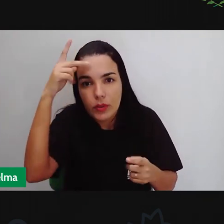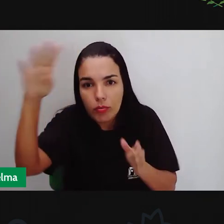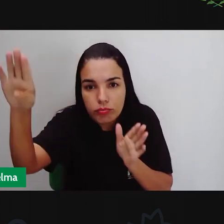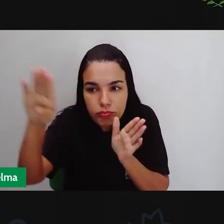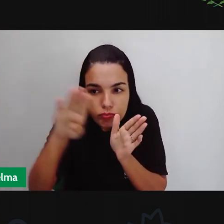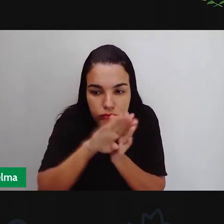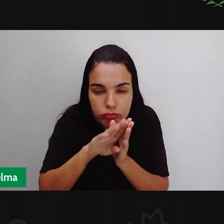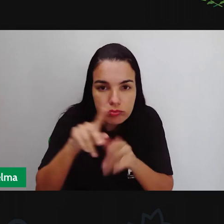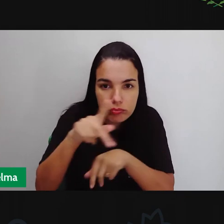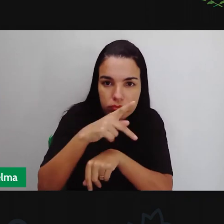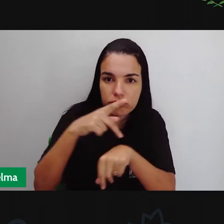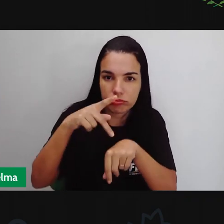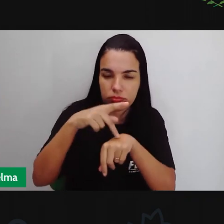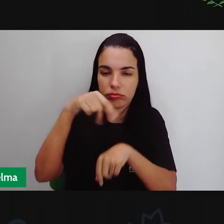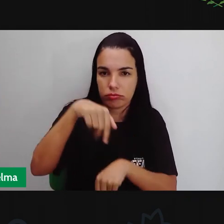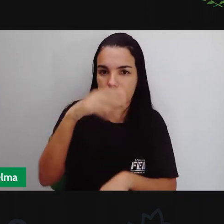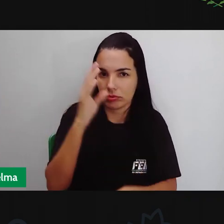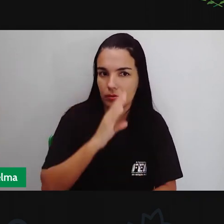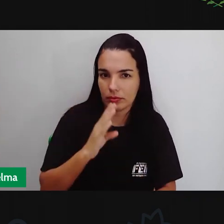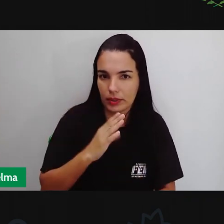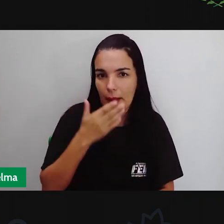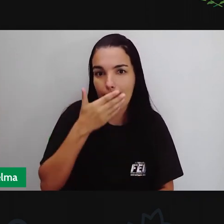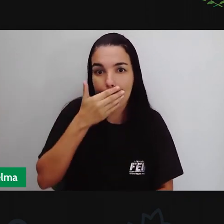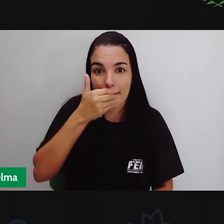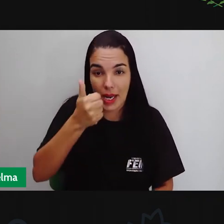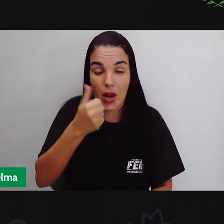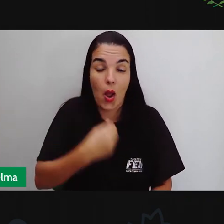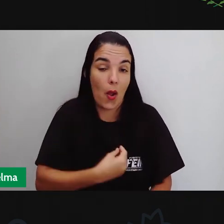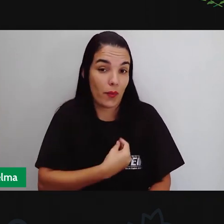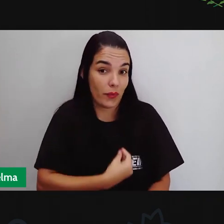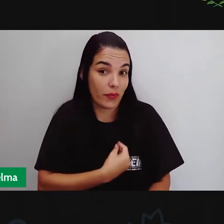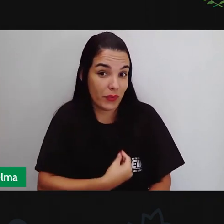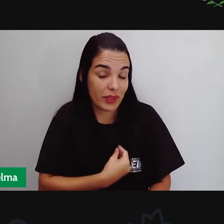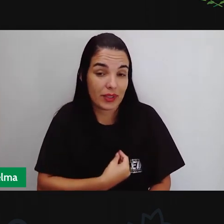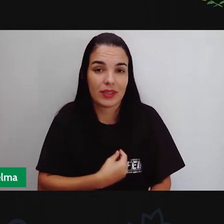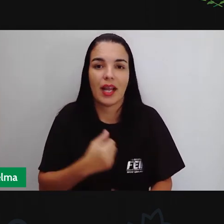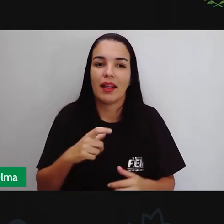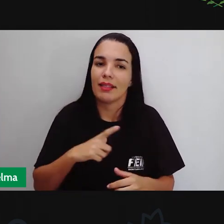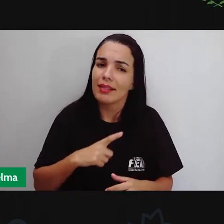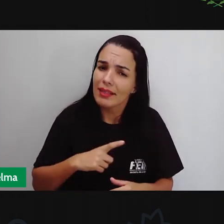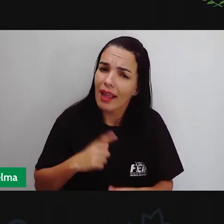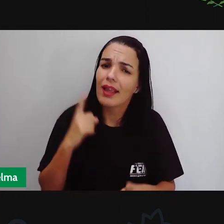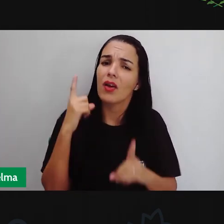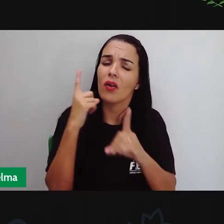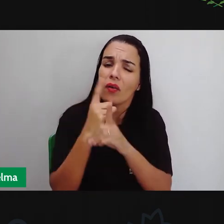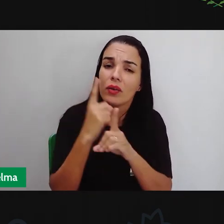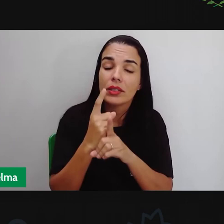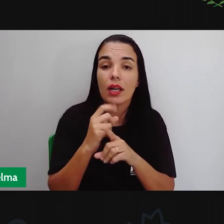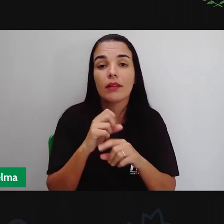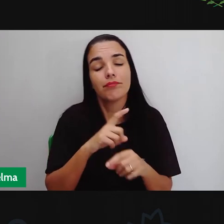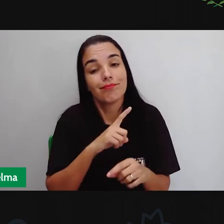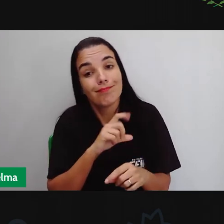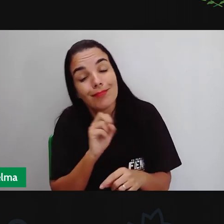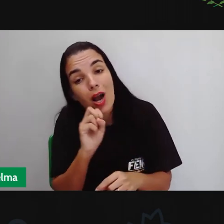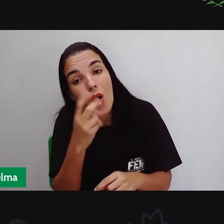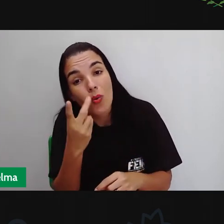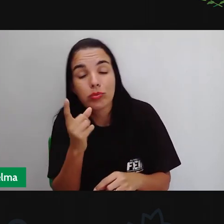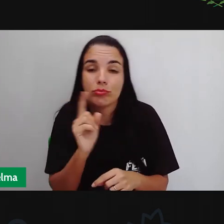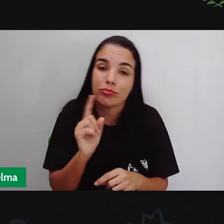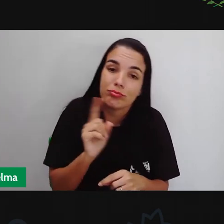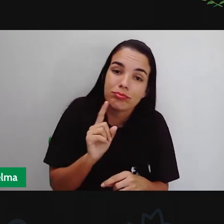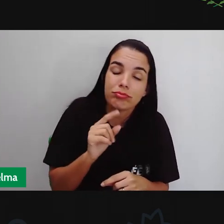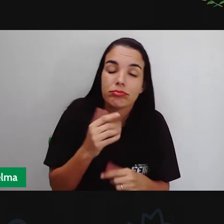Brasil à procura de melhores condições de vida, né, muitas vezes eles encontram isso, outras vezes eles não encontram isso,